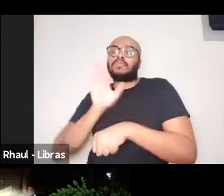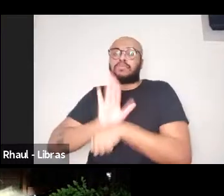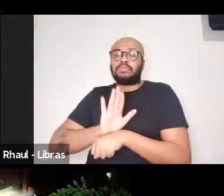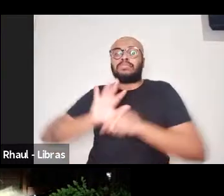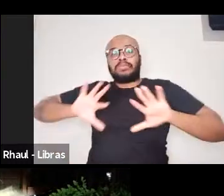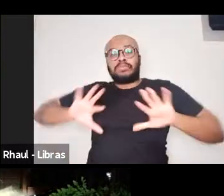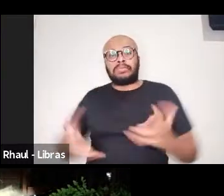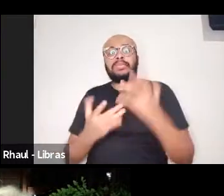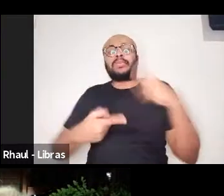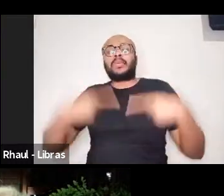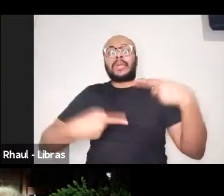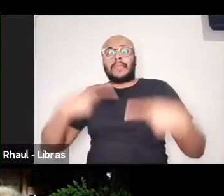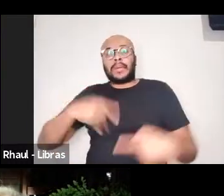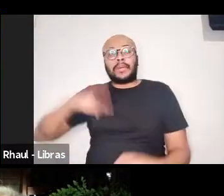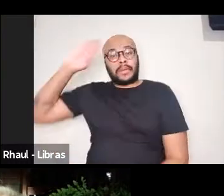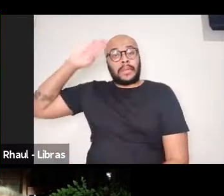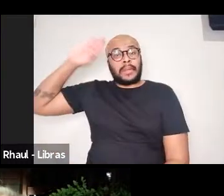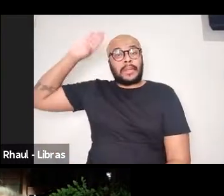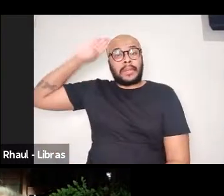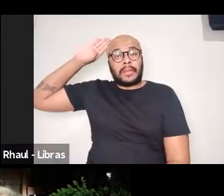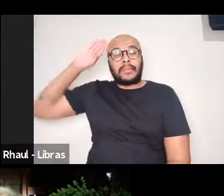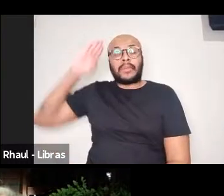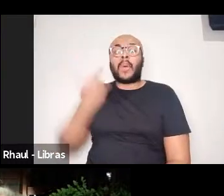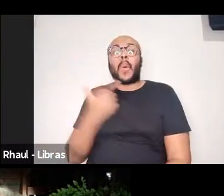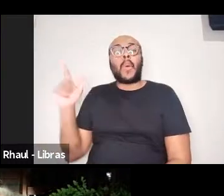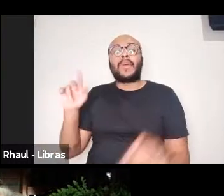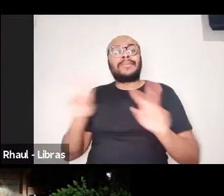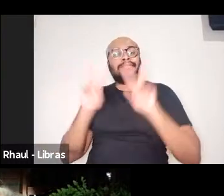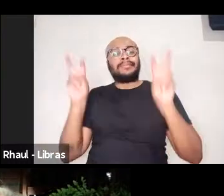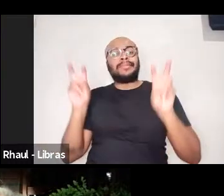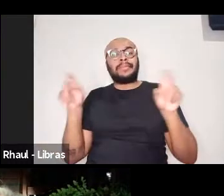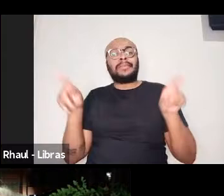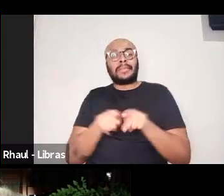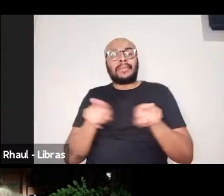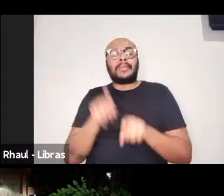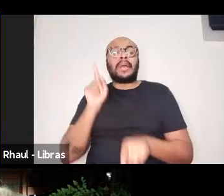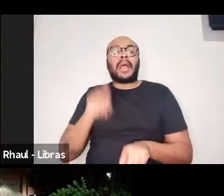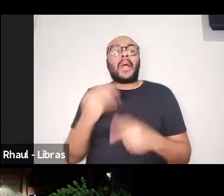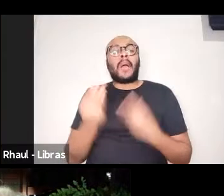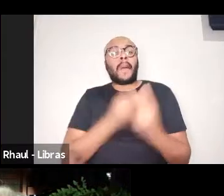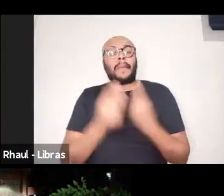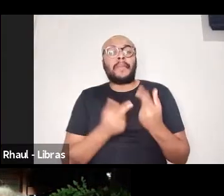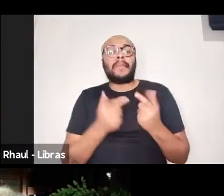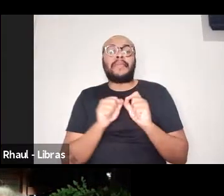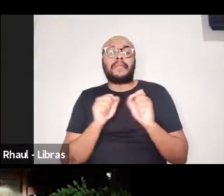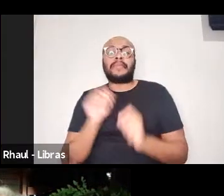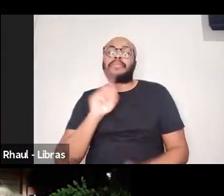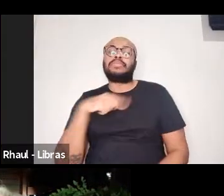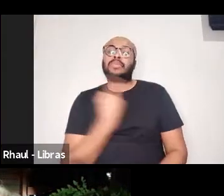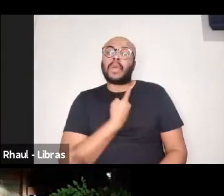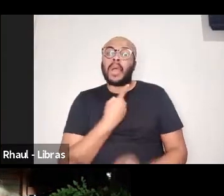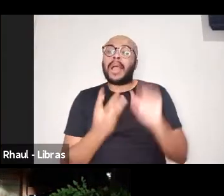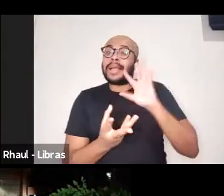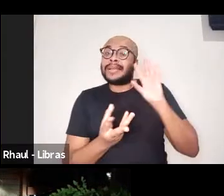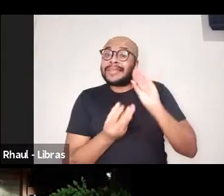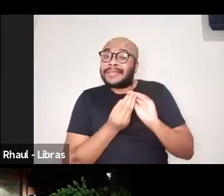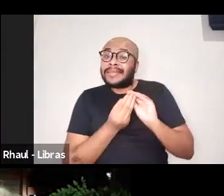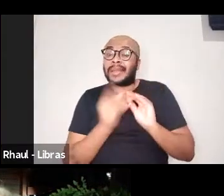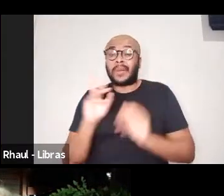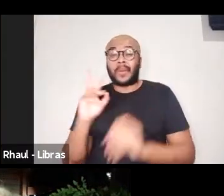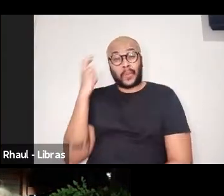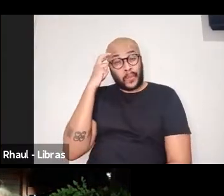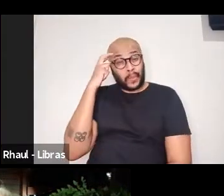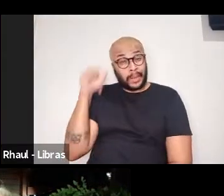e talvez seja essa uma outra questão que tem feito com que as resenhas na nossa cultura,